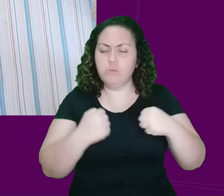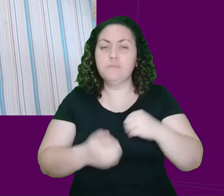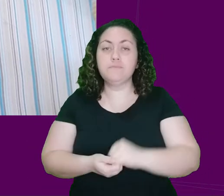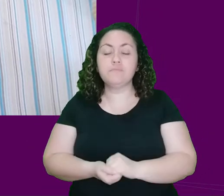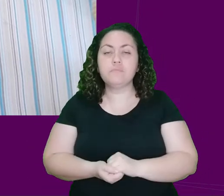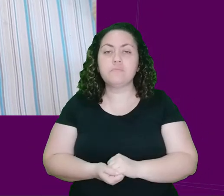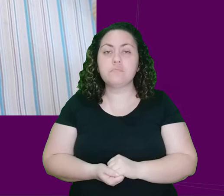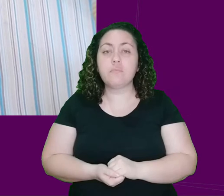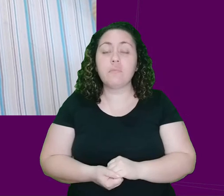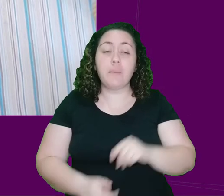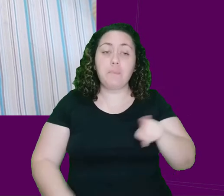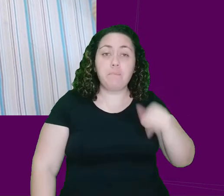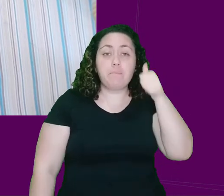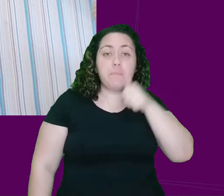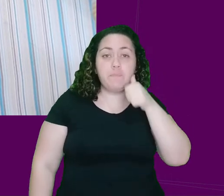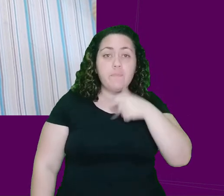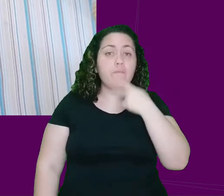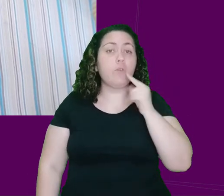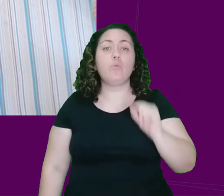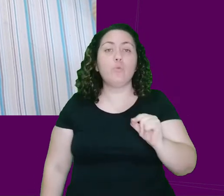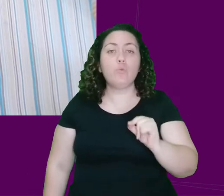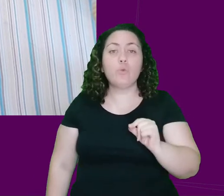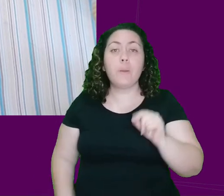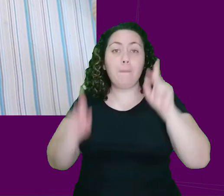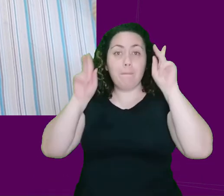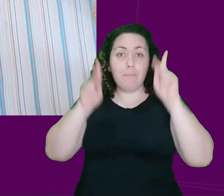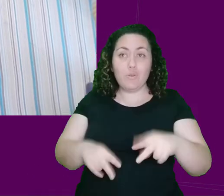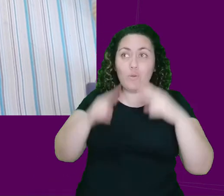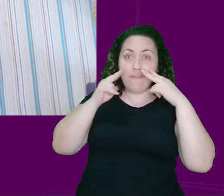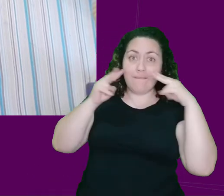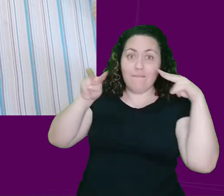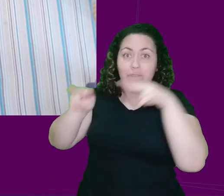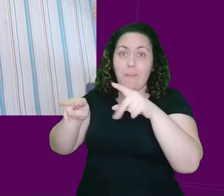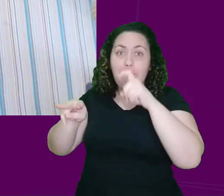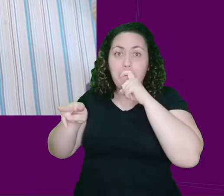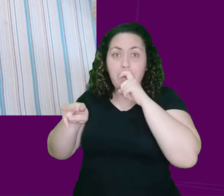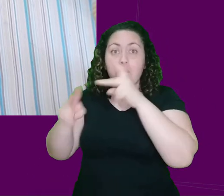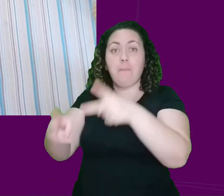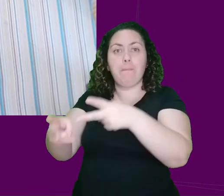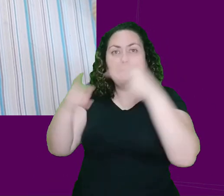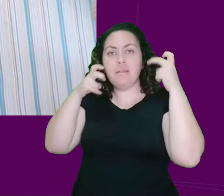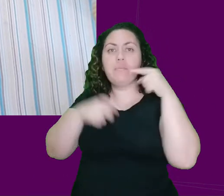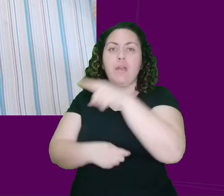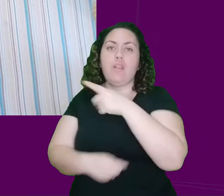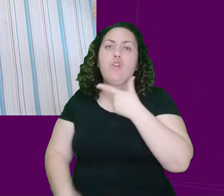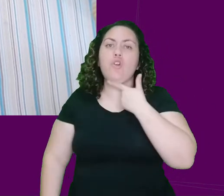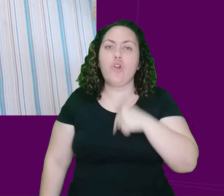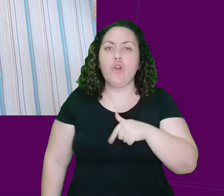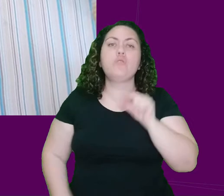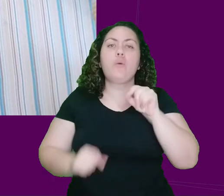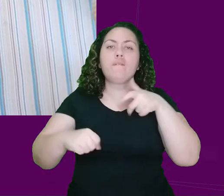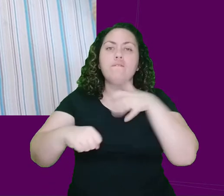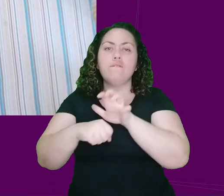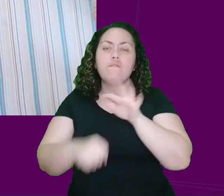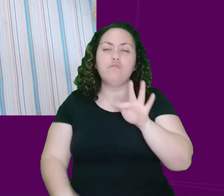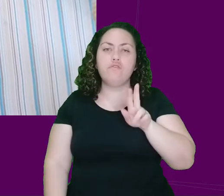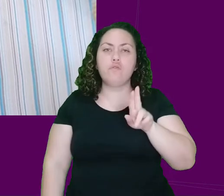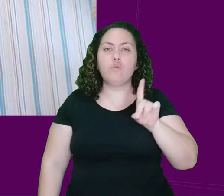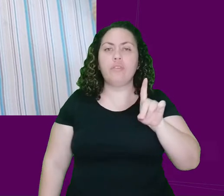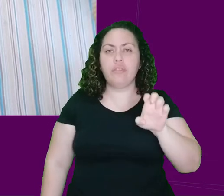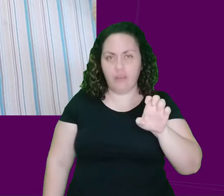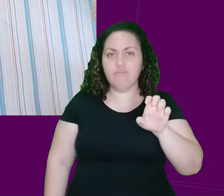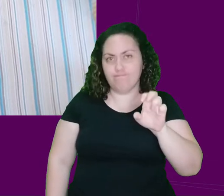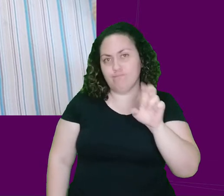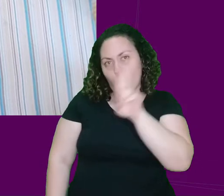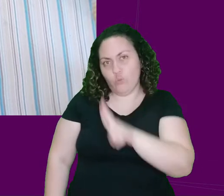A Isabela diz que só de as pessoas olharem para o pai dela, elas conseguiam perceber que ele era um cara que gostava de foder, ela